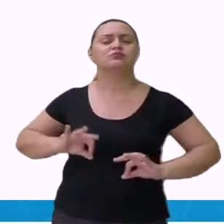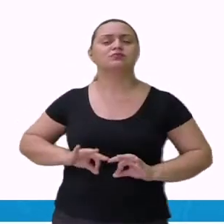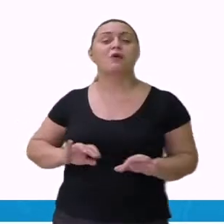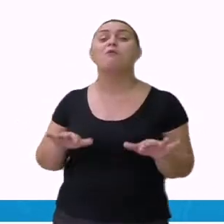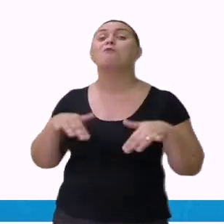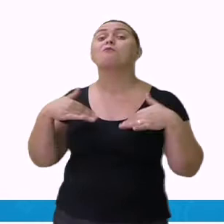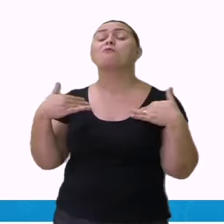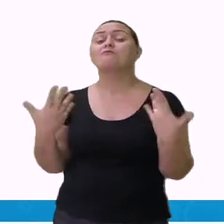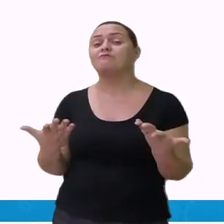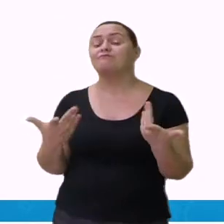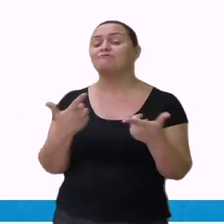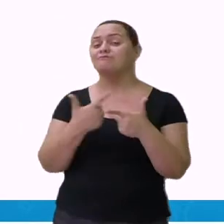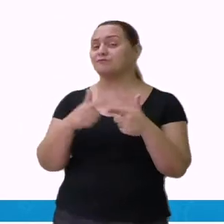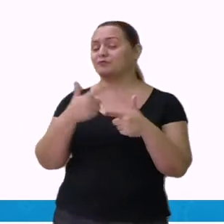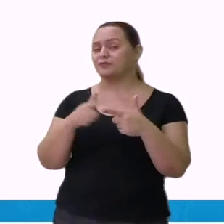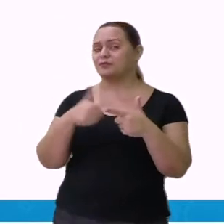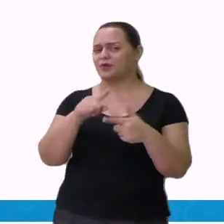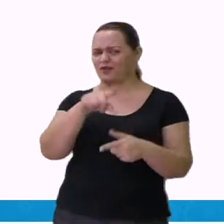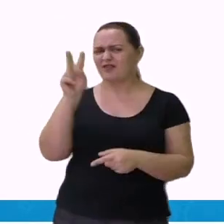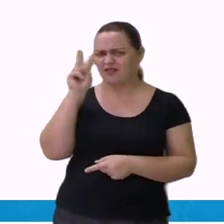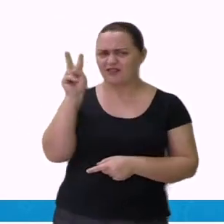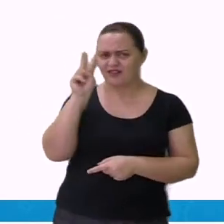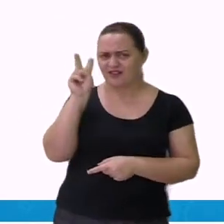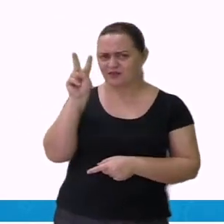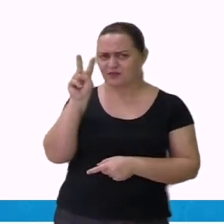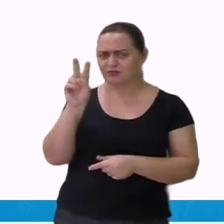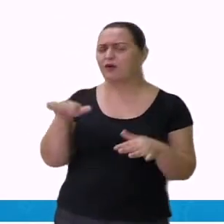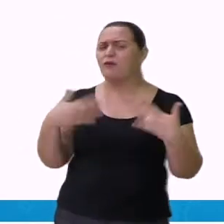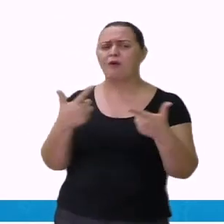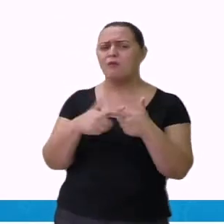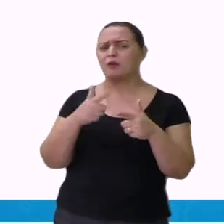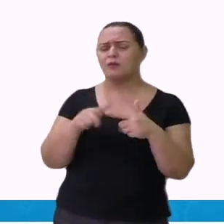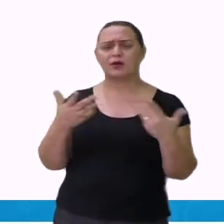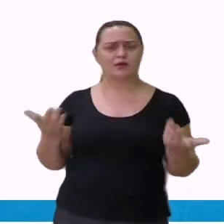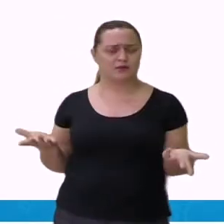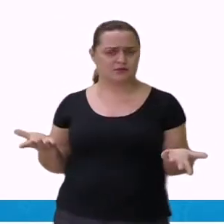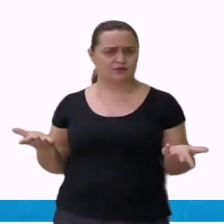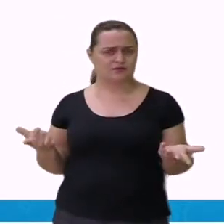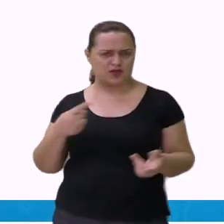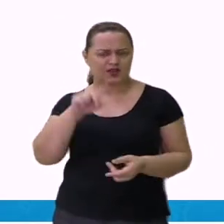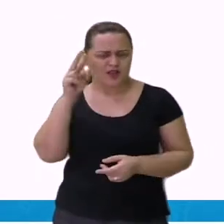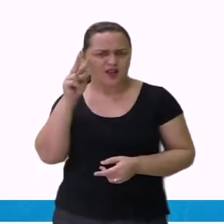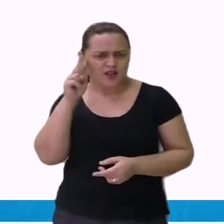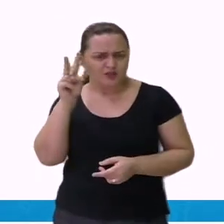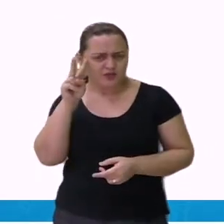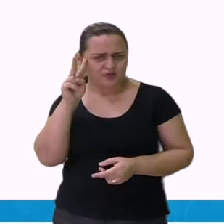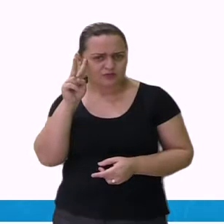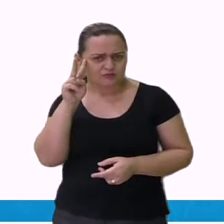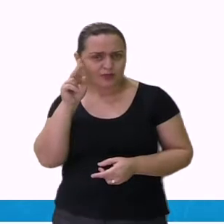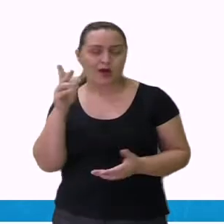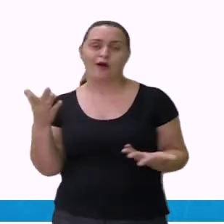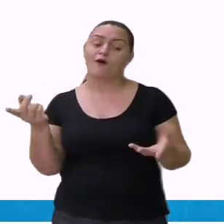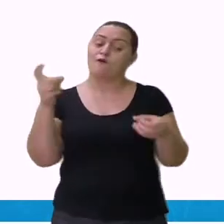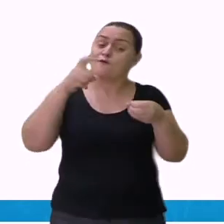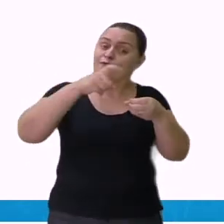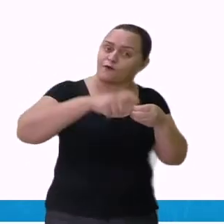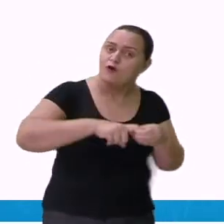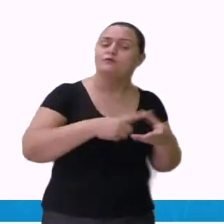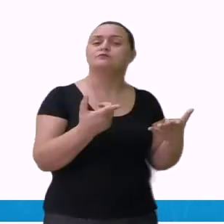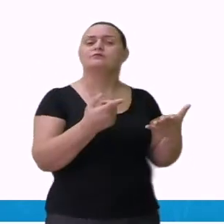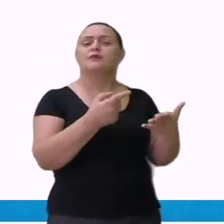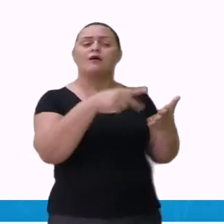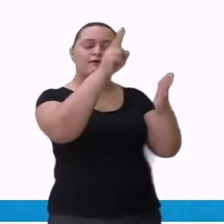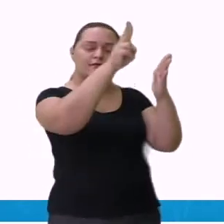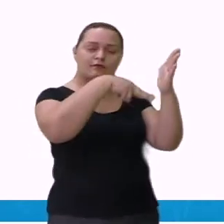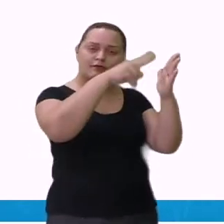esse, gente? Você lembra qual problema? Lembra, não? Então, volta e faça a leitura do texto, ok?